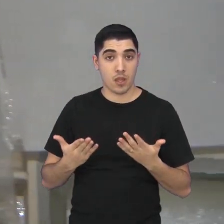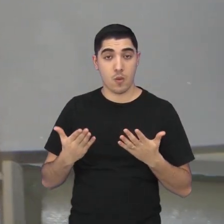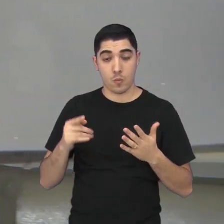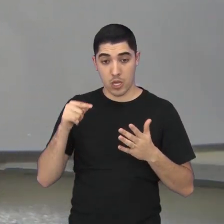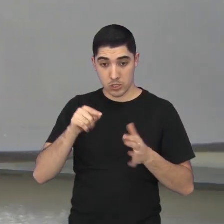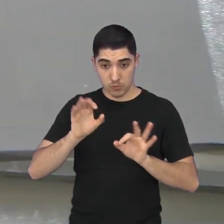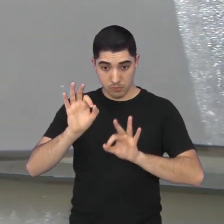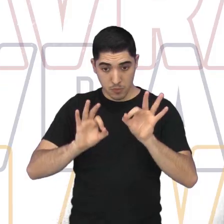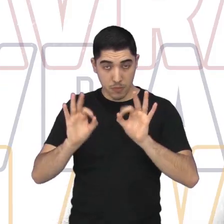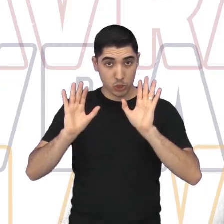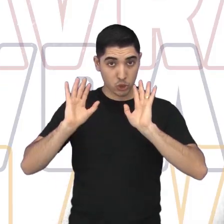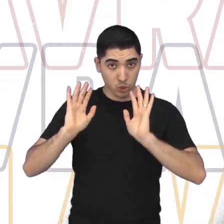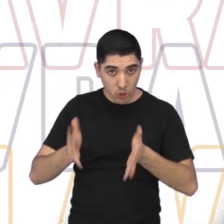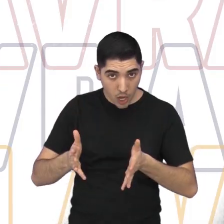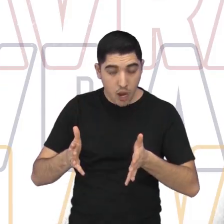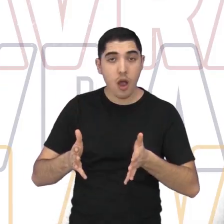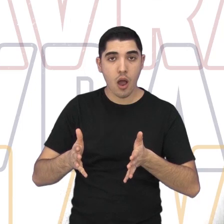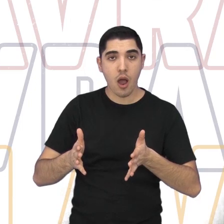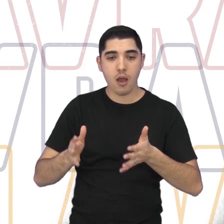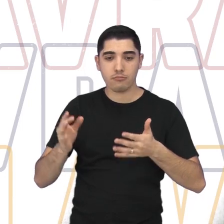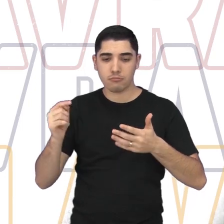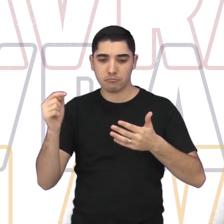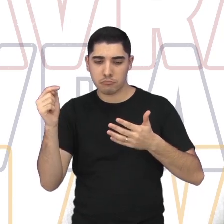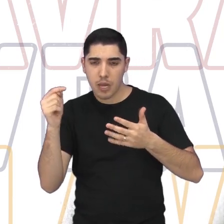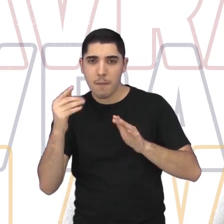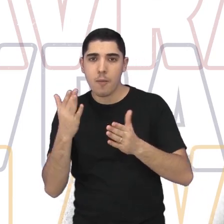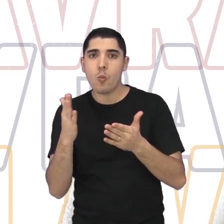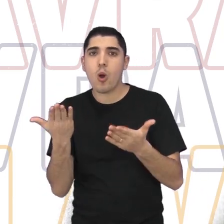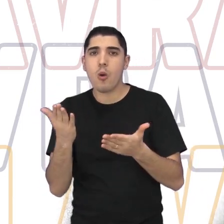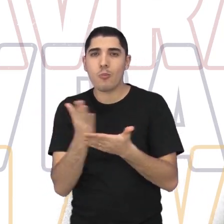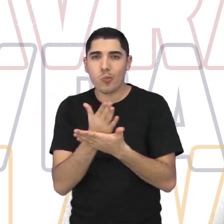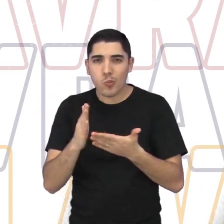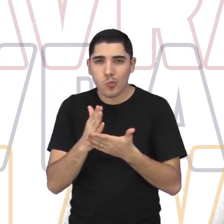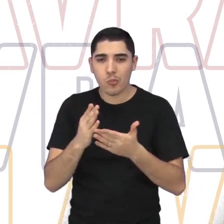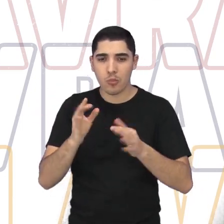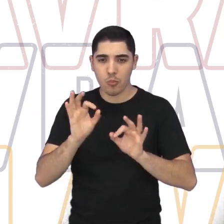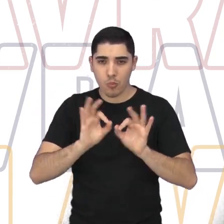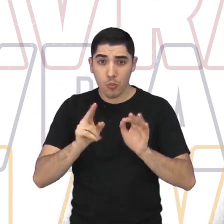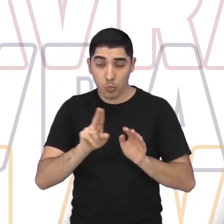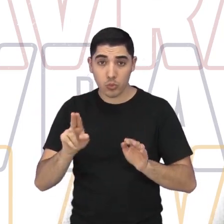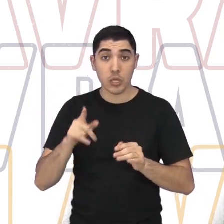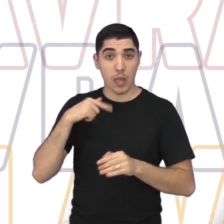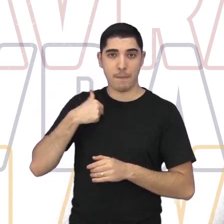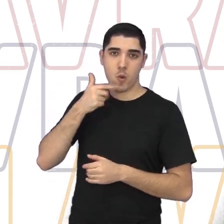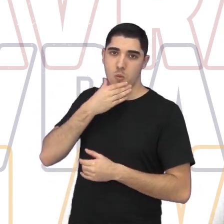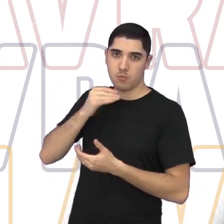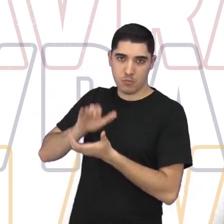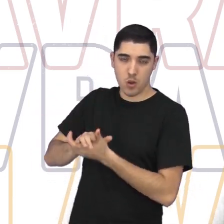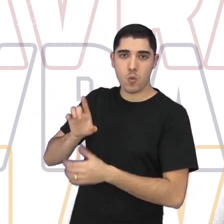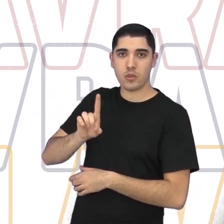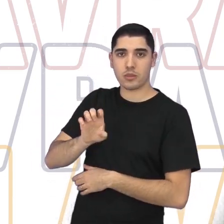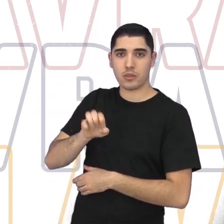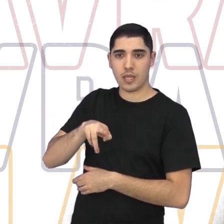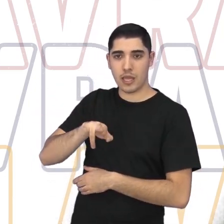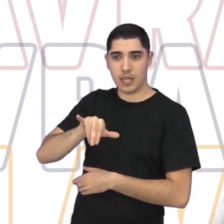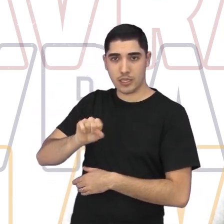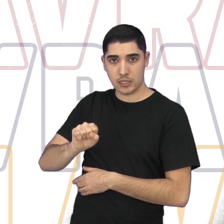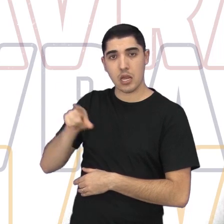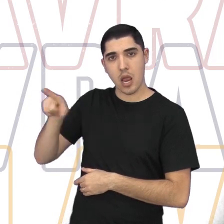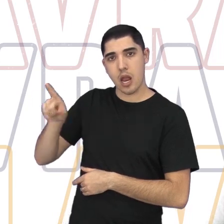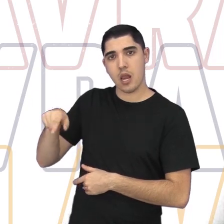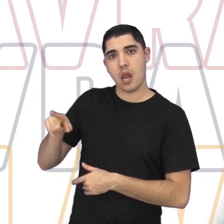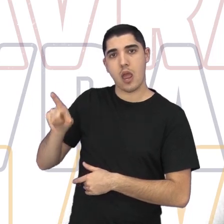Aí, pensado no repertório, isso quem faz é o meu esposo, né, o Denis, que é o regente do coro, o Denis Miranda.